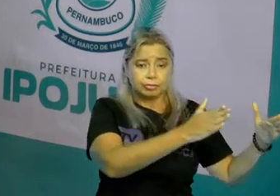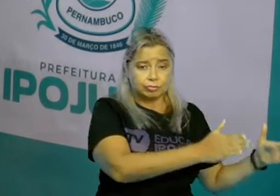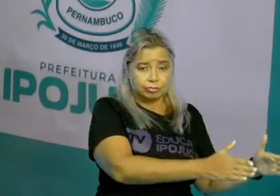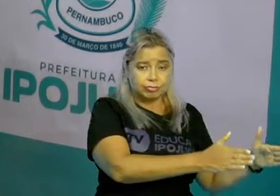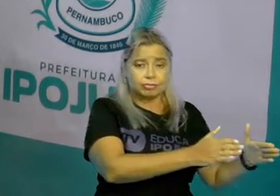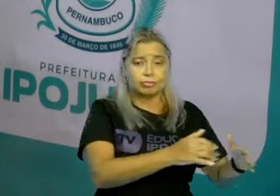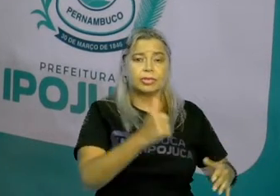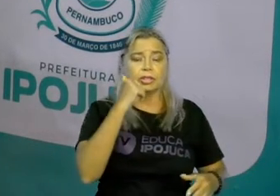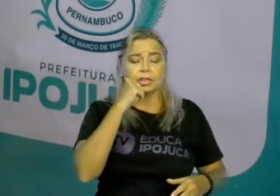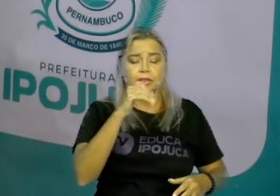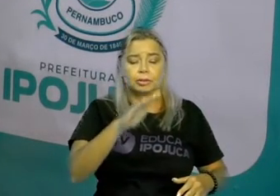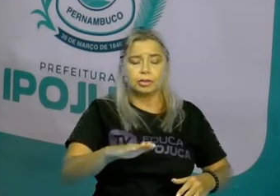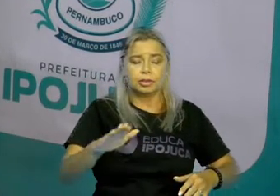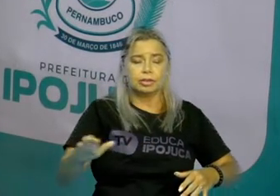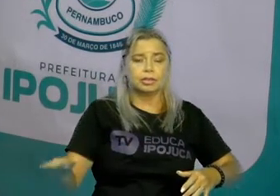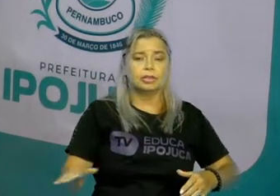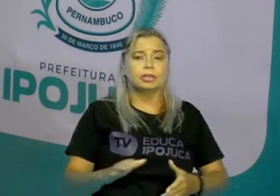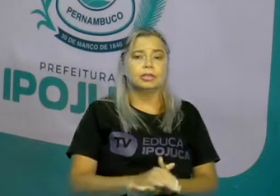da menina.